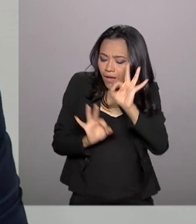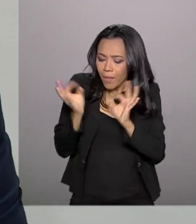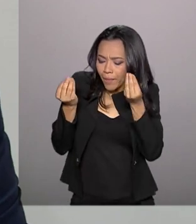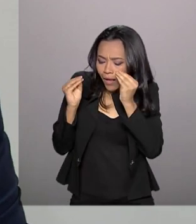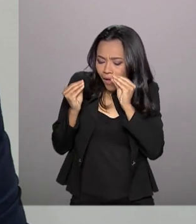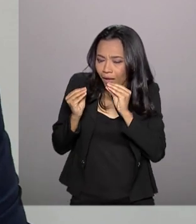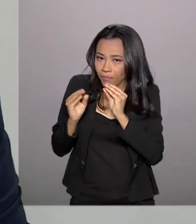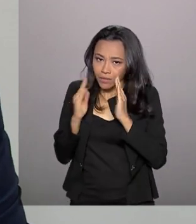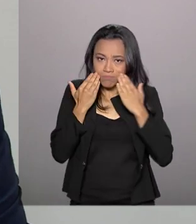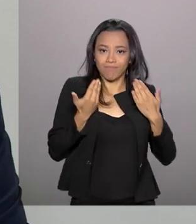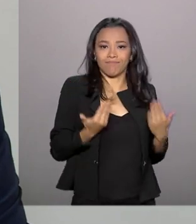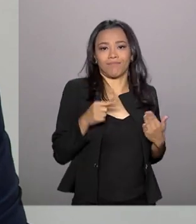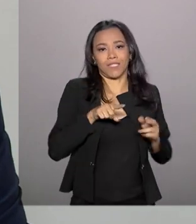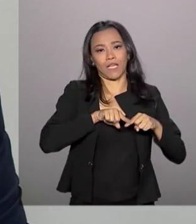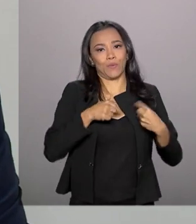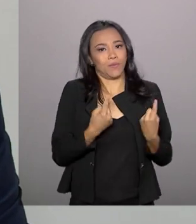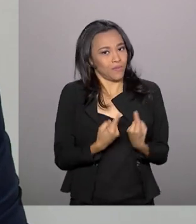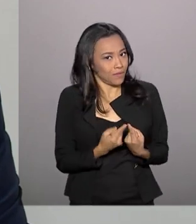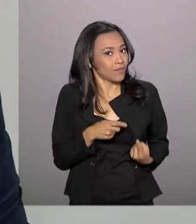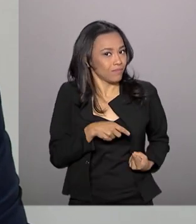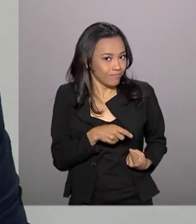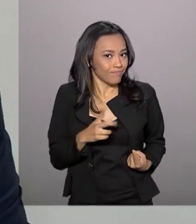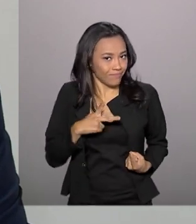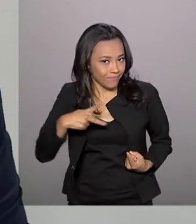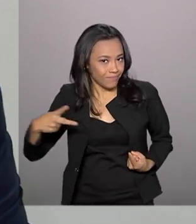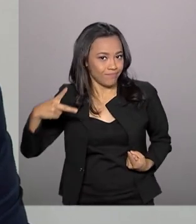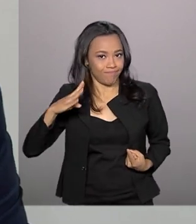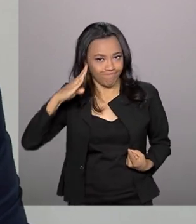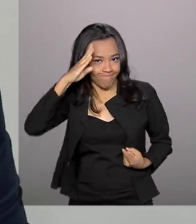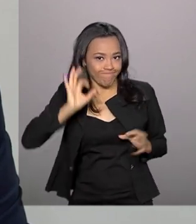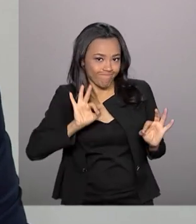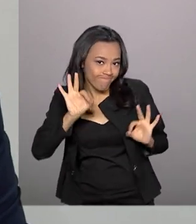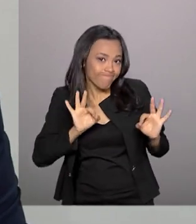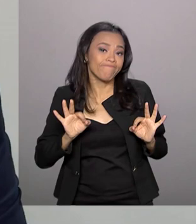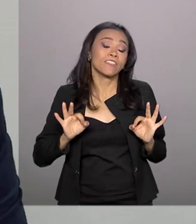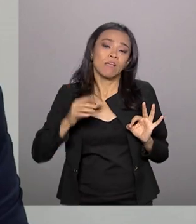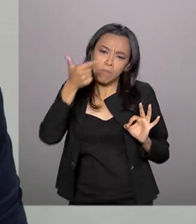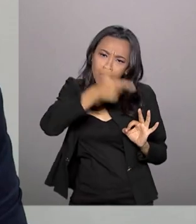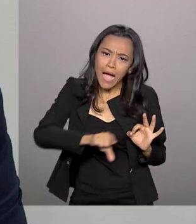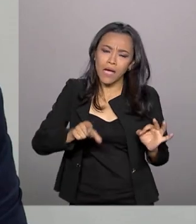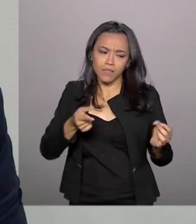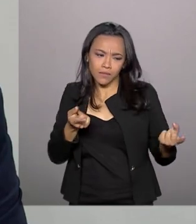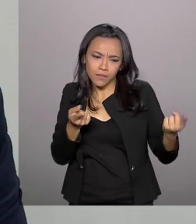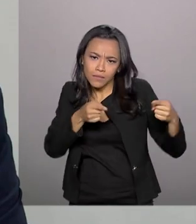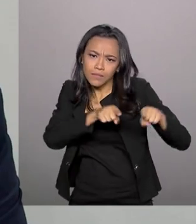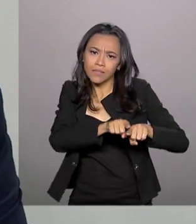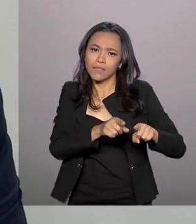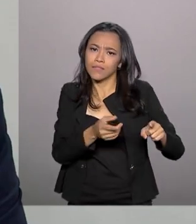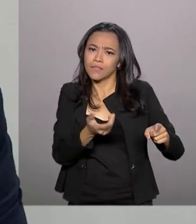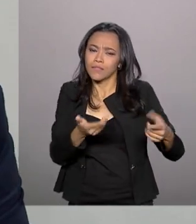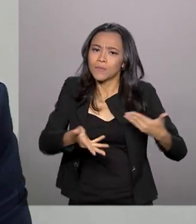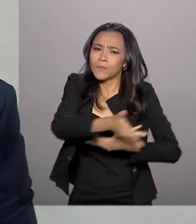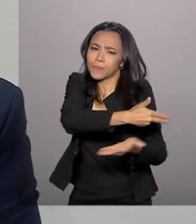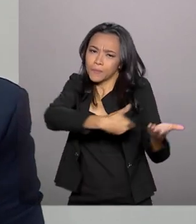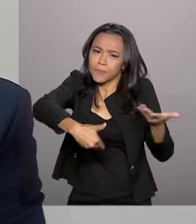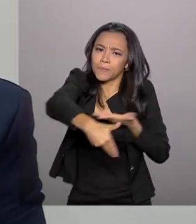e acreditamos que vamos, a partir dela, somarmos ainda mais aspectos positivos nesse relacionamento.